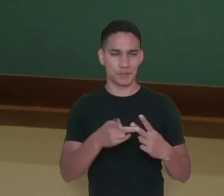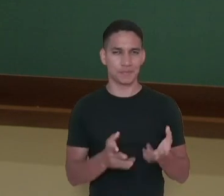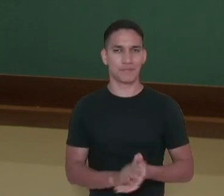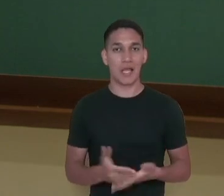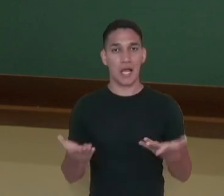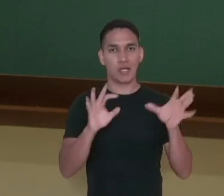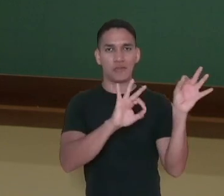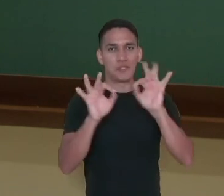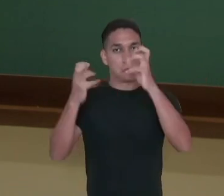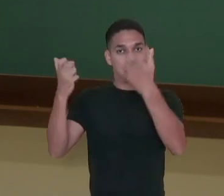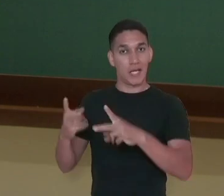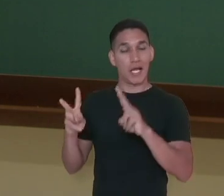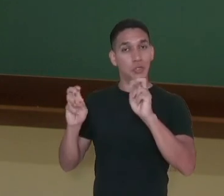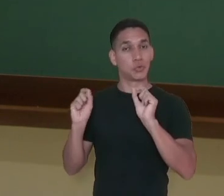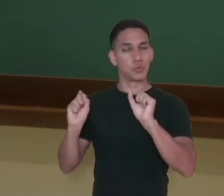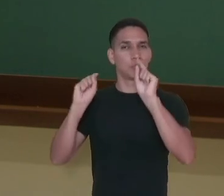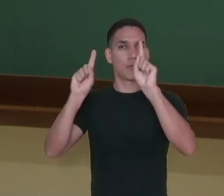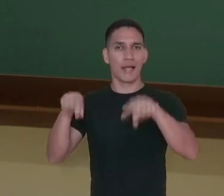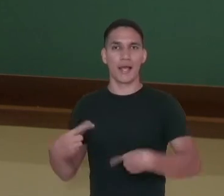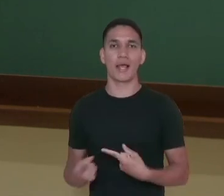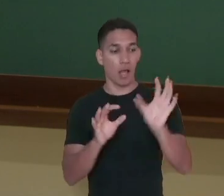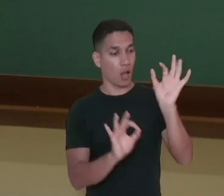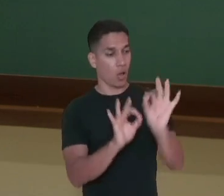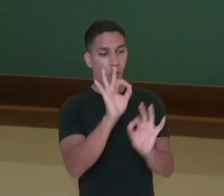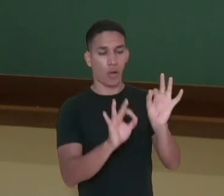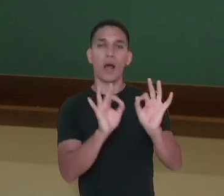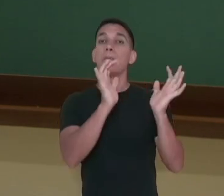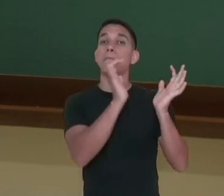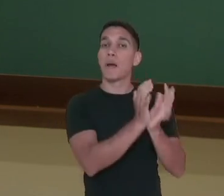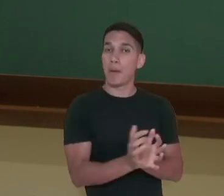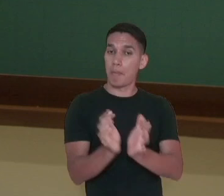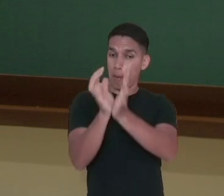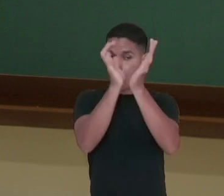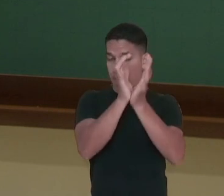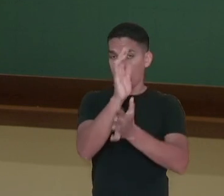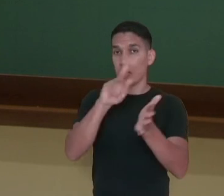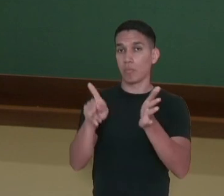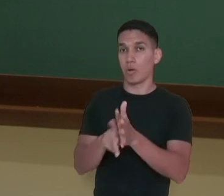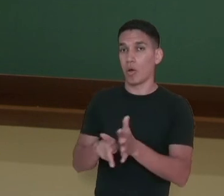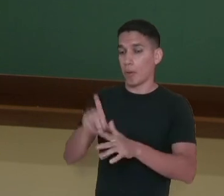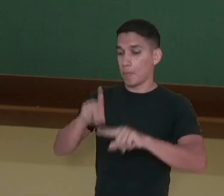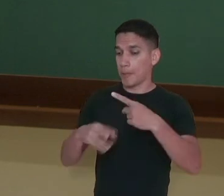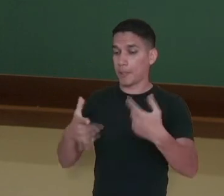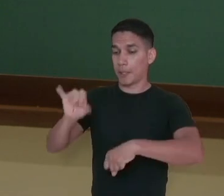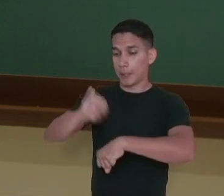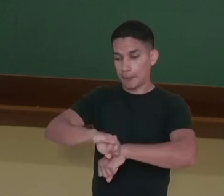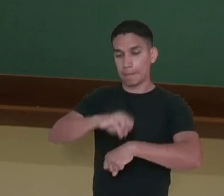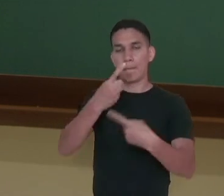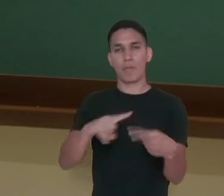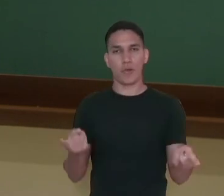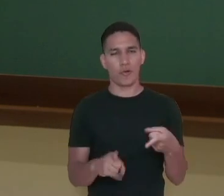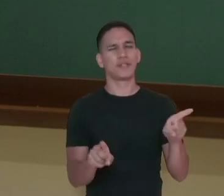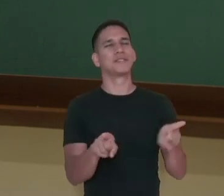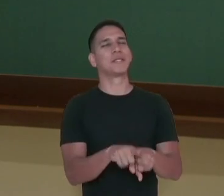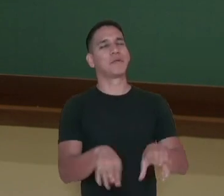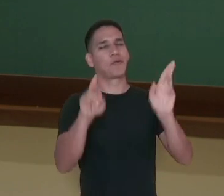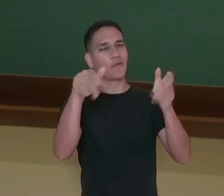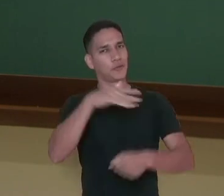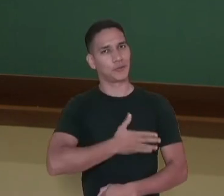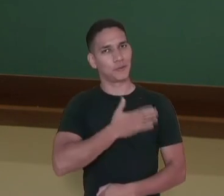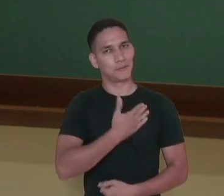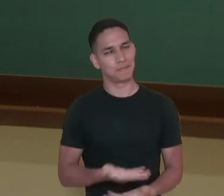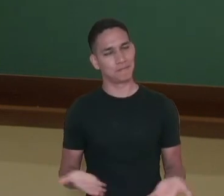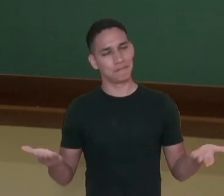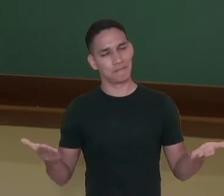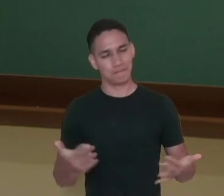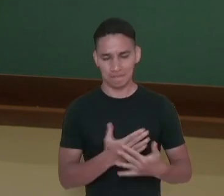Nesse vídeo, nós falamos sobre a organização, a classificação dos instrumentos musicais e organologia. Eu espero que você tenha